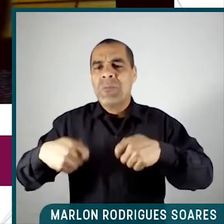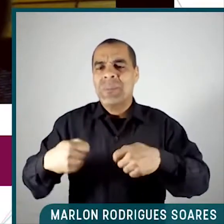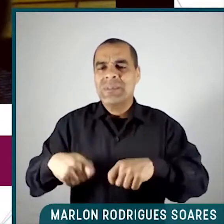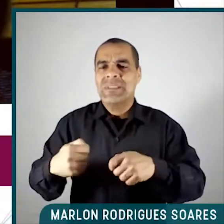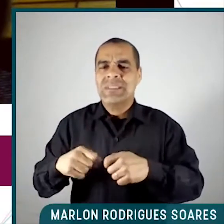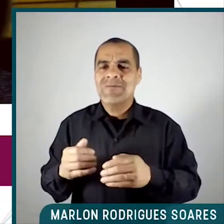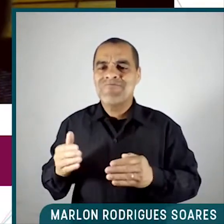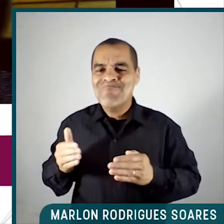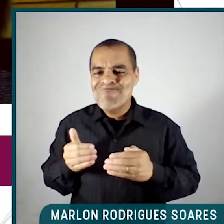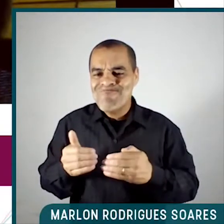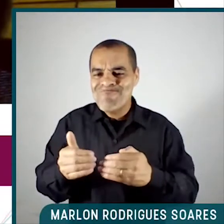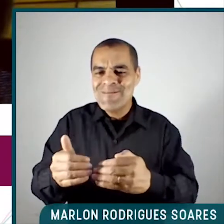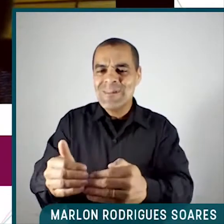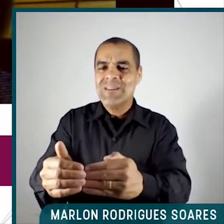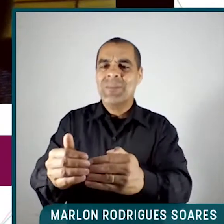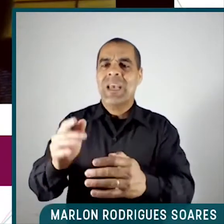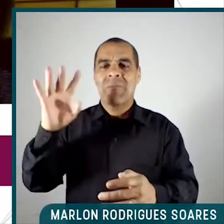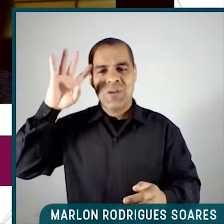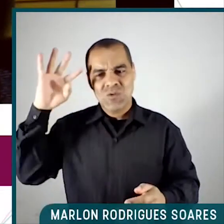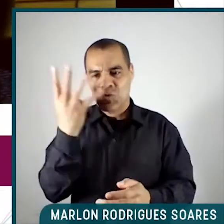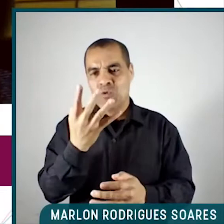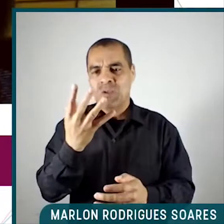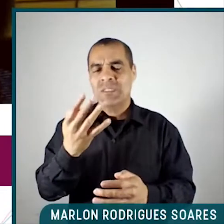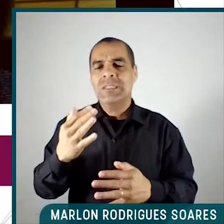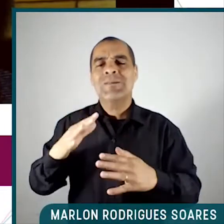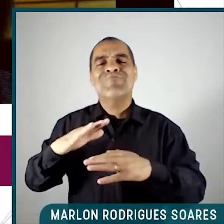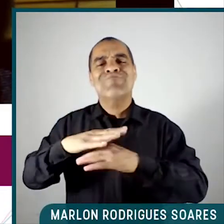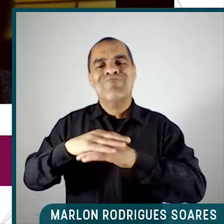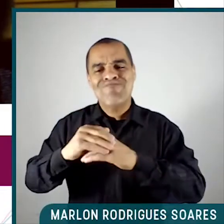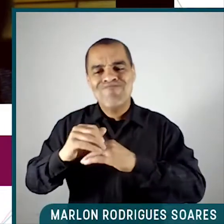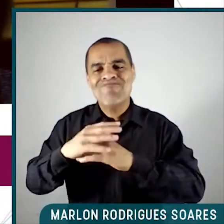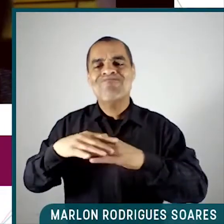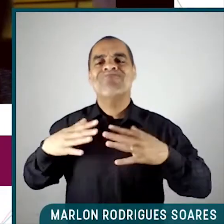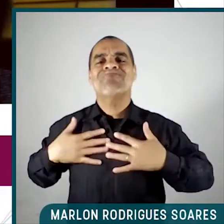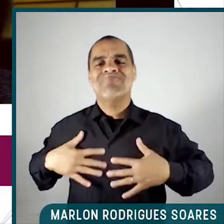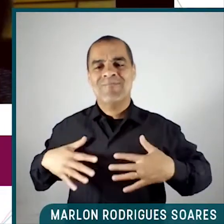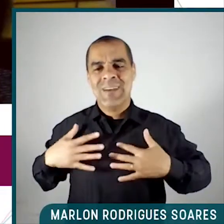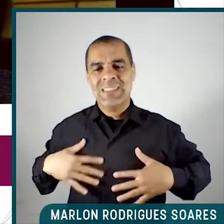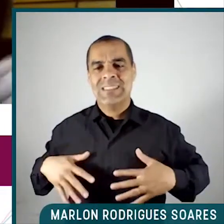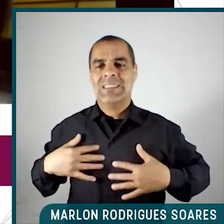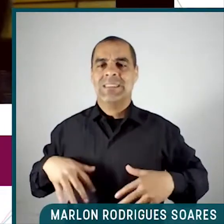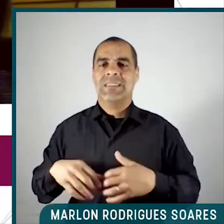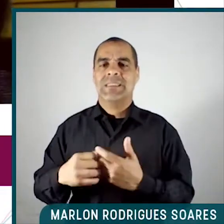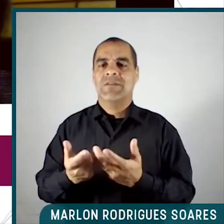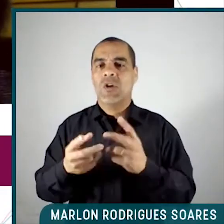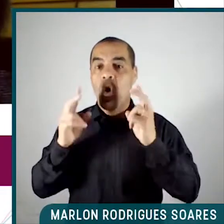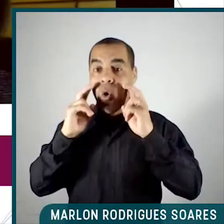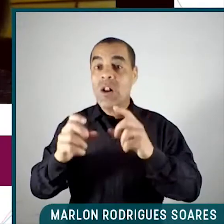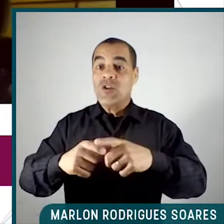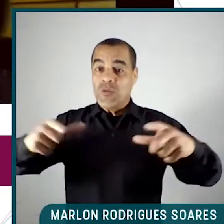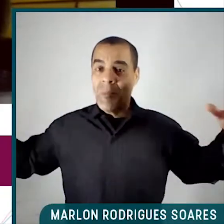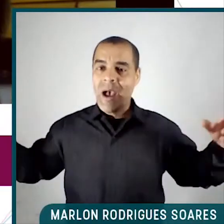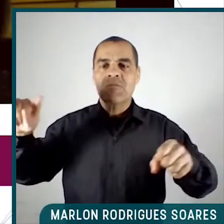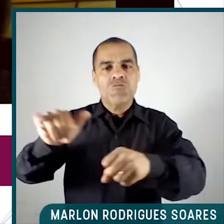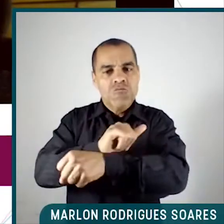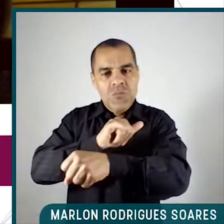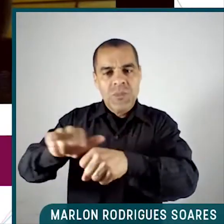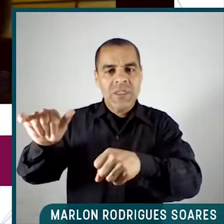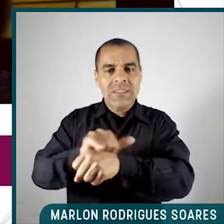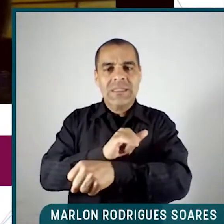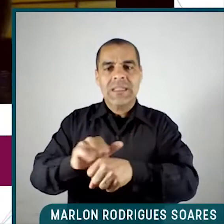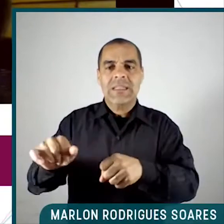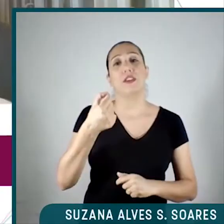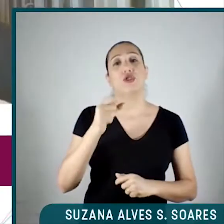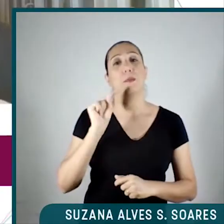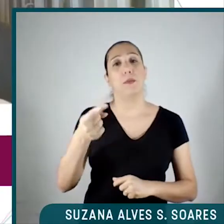solução pacífica de conflitos, olhando o micro de cada presídio, olhando o macro no plano estratégico, aprendendo